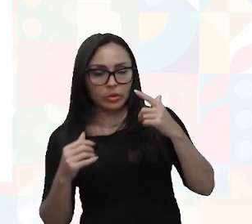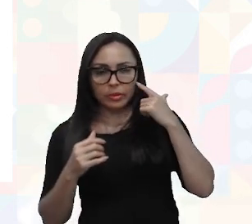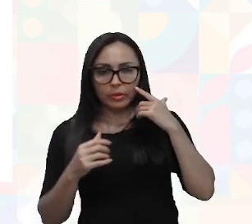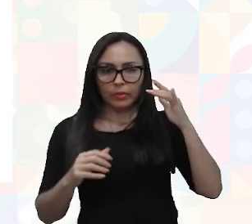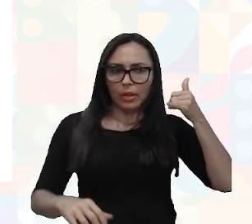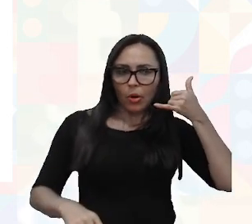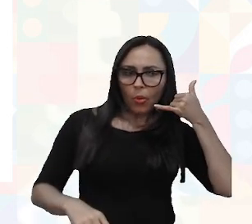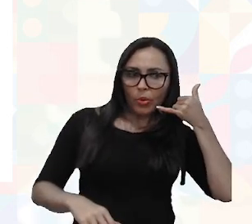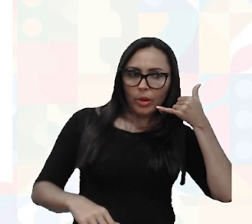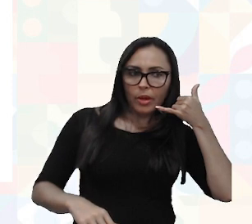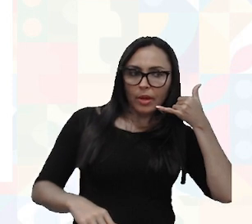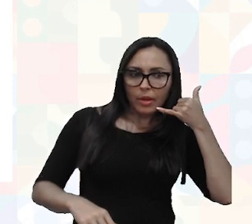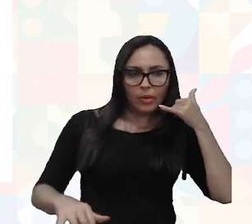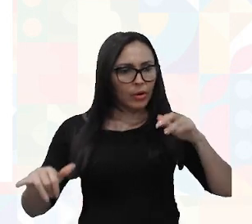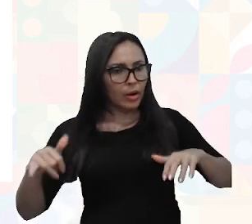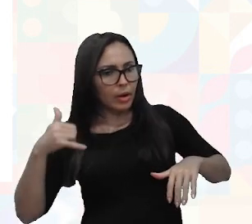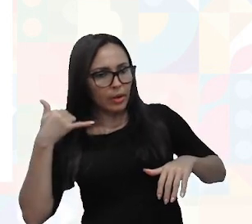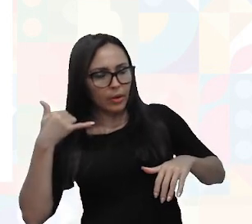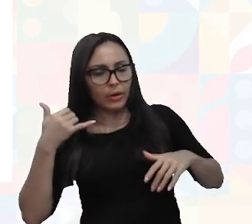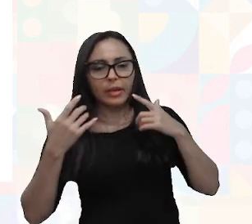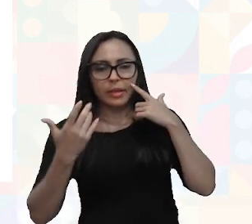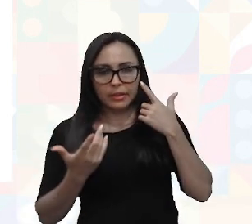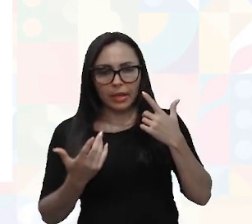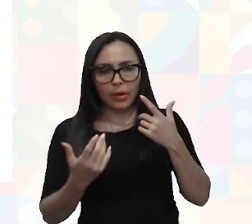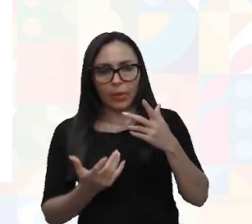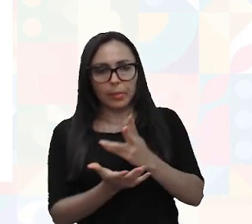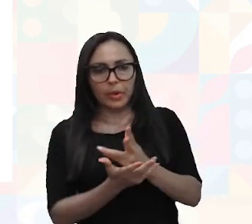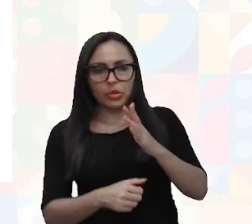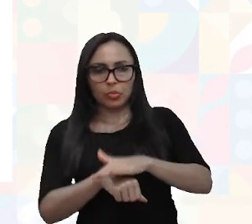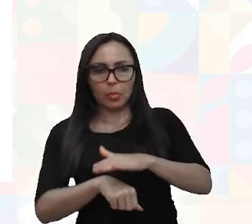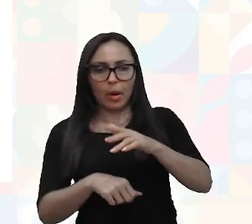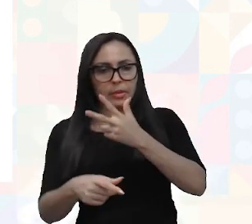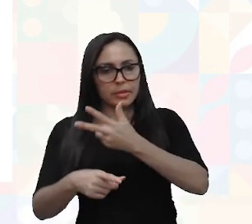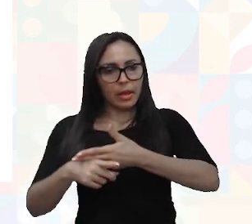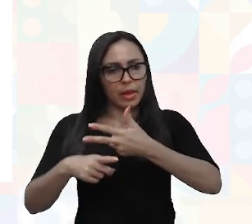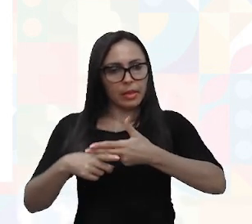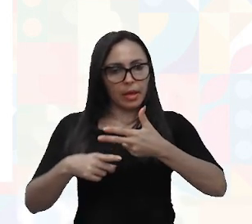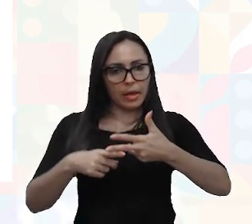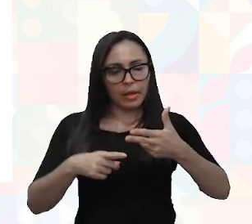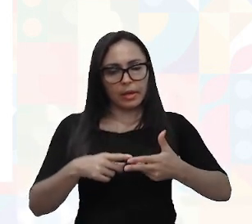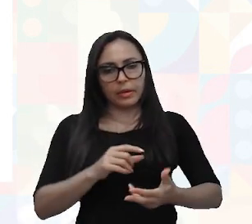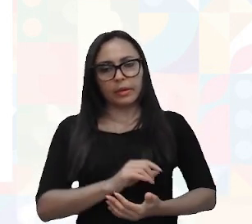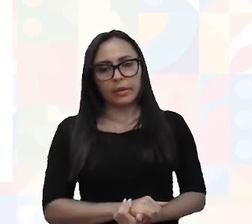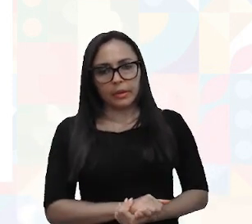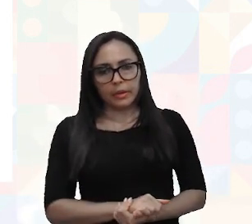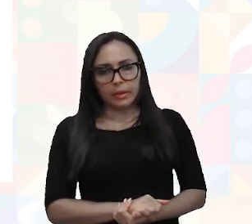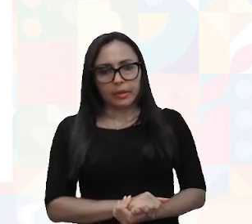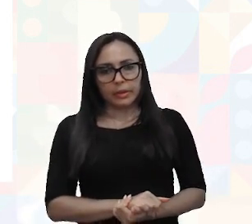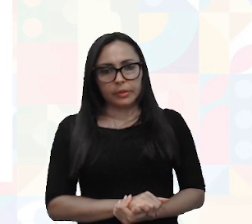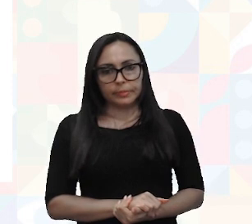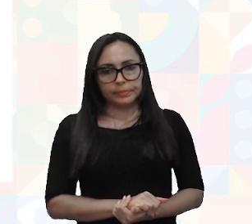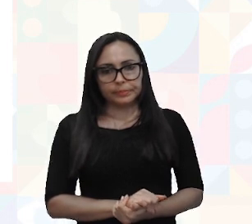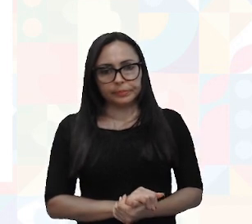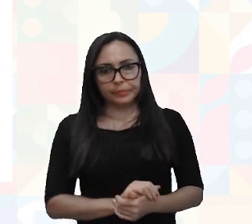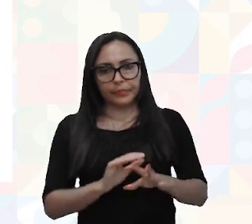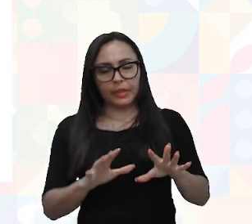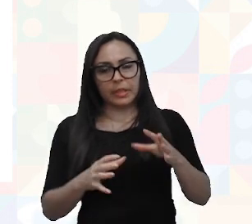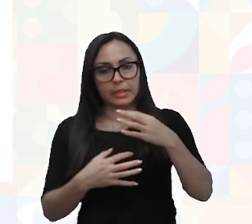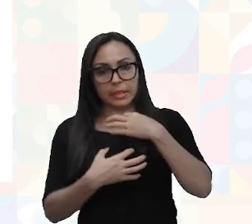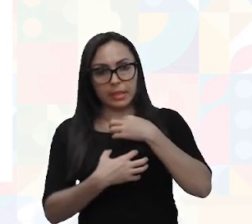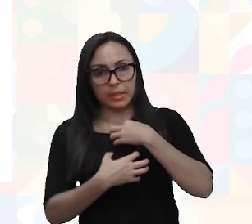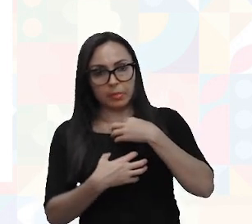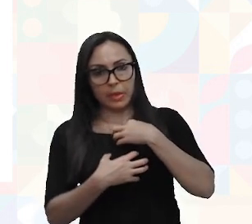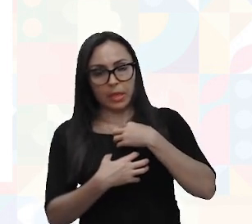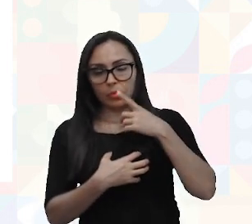um vai ligar para o outro, então é cut to. E o intercute, né, que é esse corte aí do mesmo assim. Sentimento não é